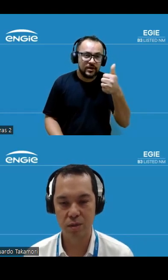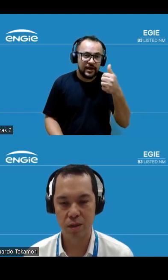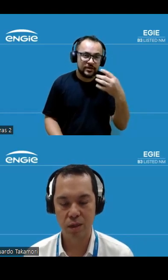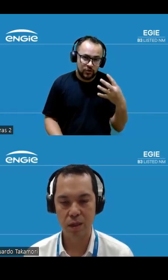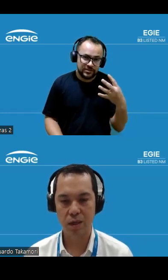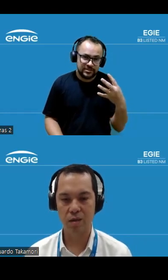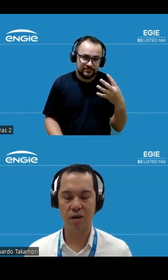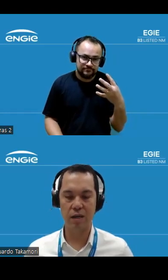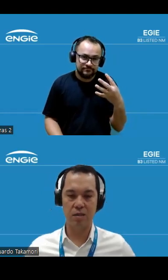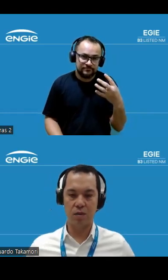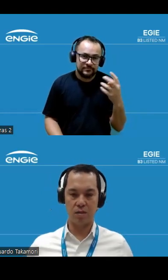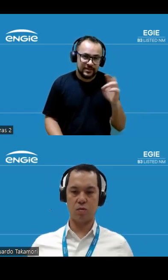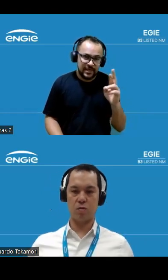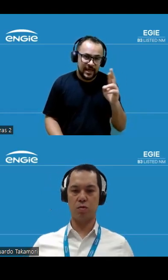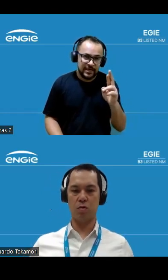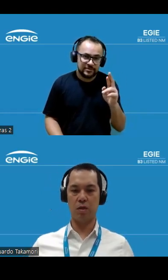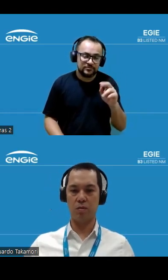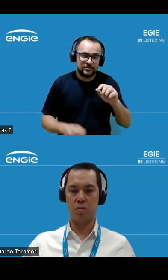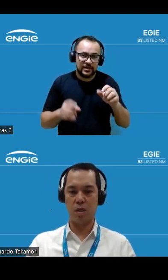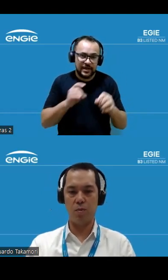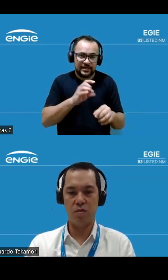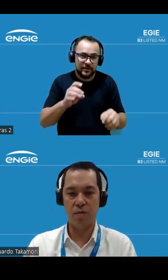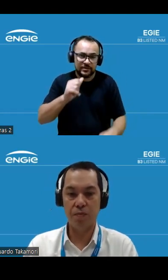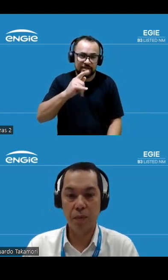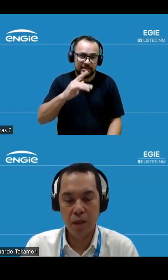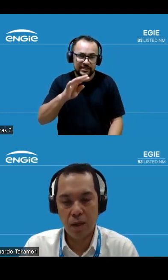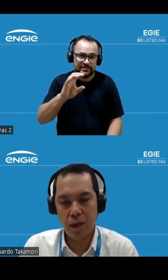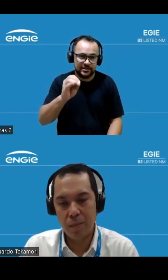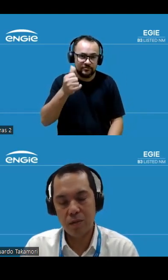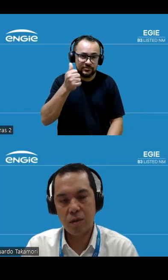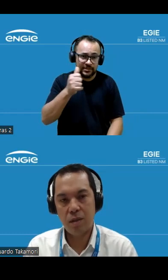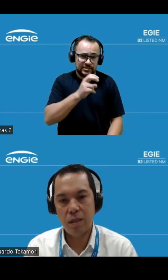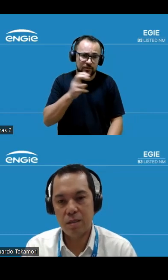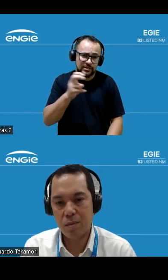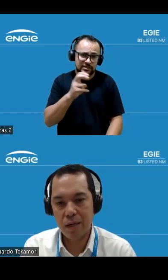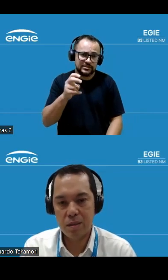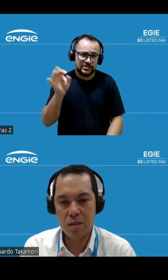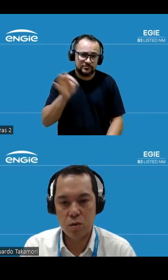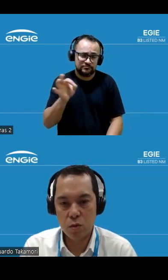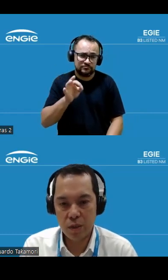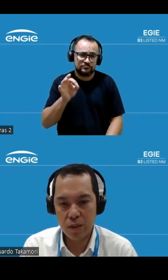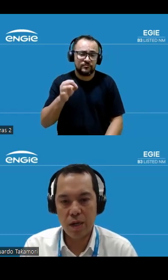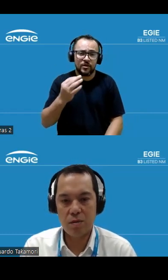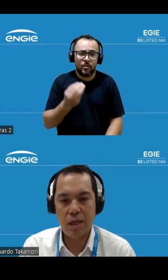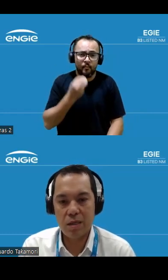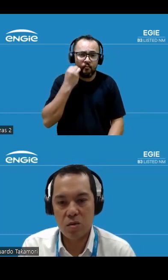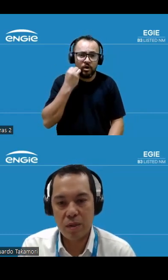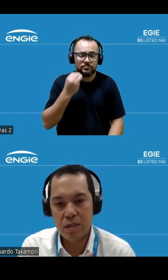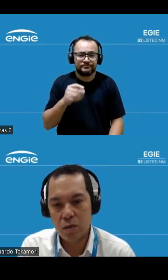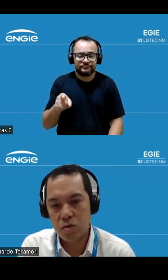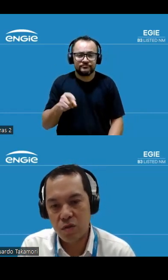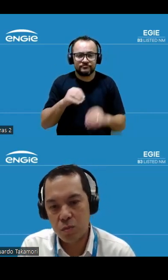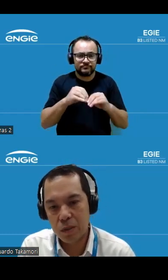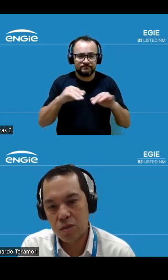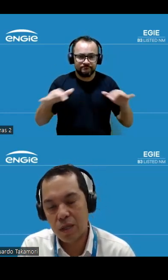ação e que equivale a 55 do lucro líquido distribuível. Lembrando que, nesse trimestre, a gente exclui ganhos da alienação